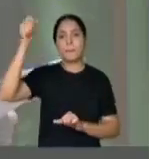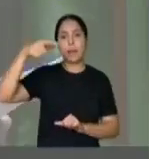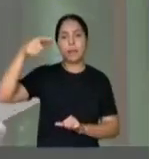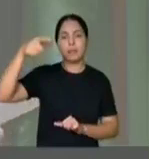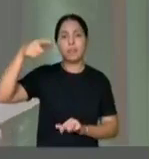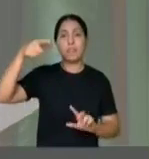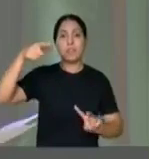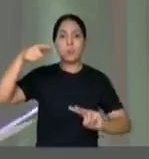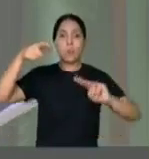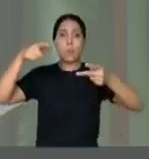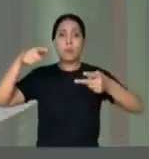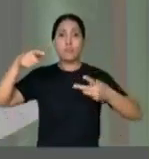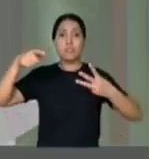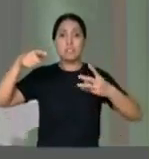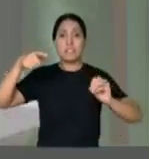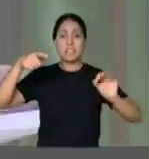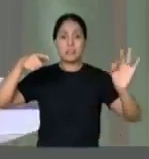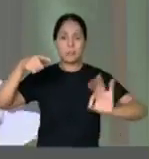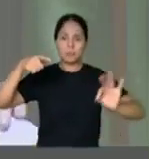aumentar 30%.